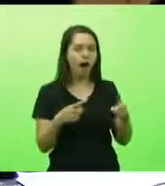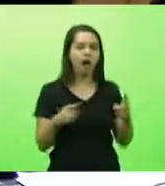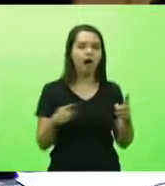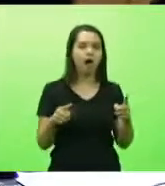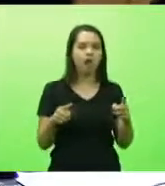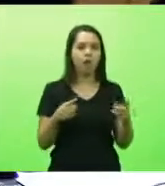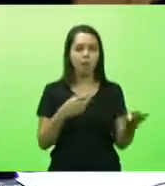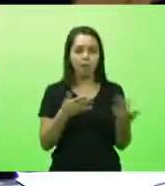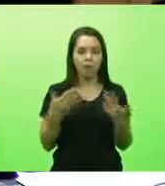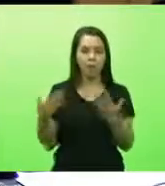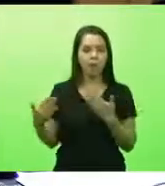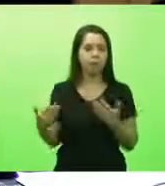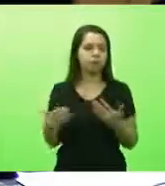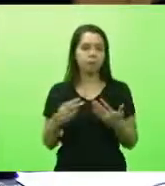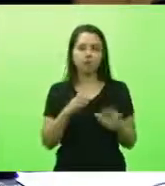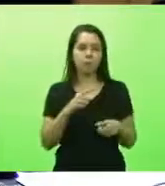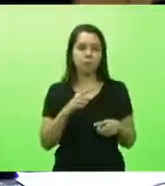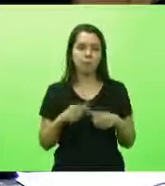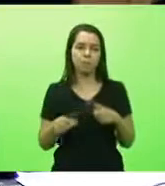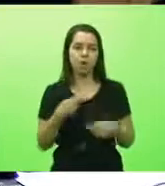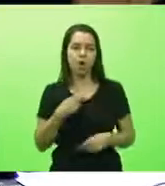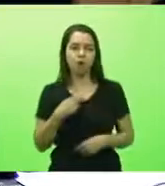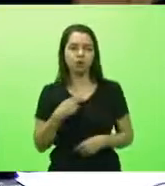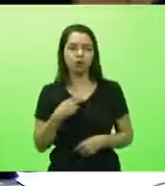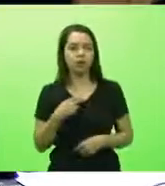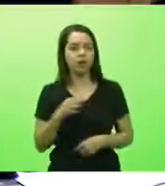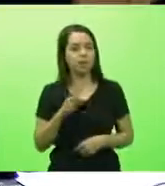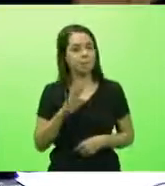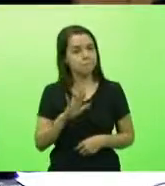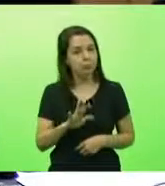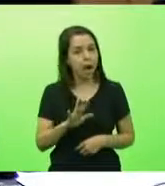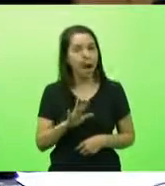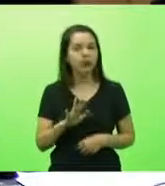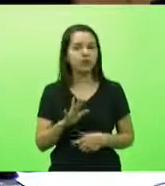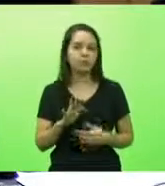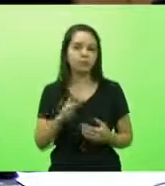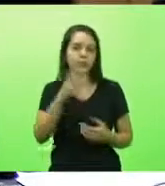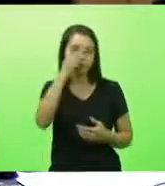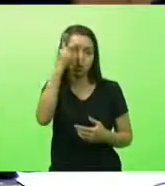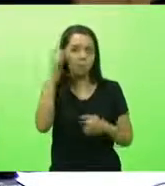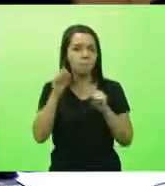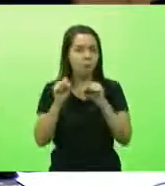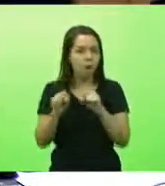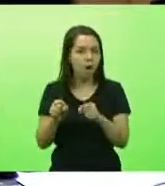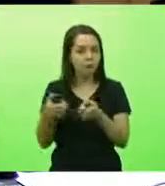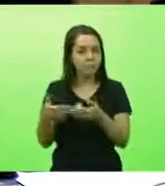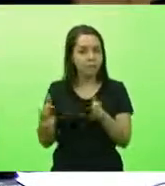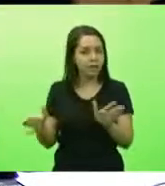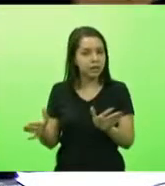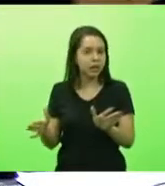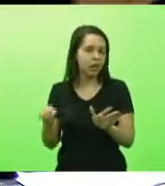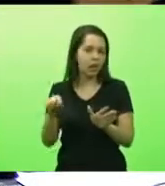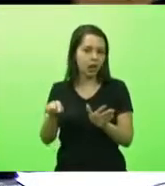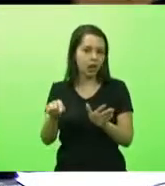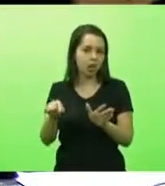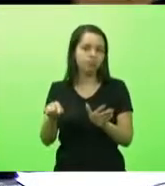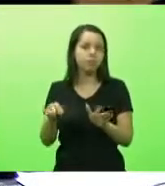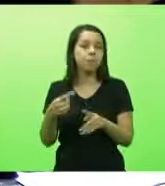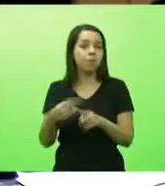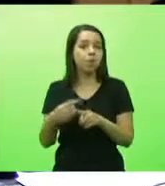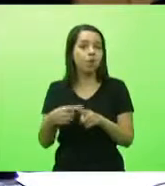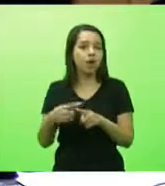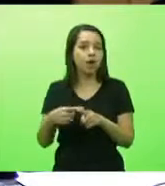mas que as pessoas possam realmente, de fato, abrir as suas atividades, porque a partir de março do ano